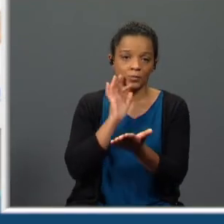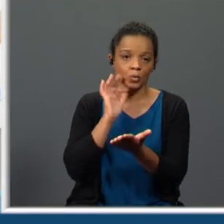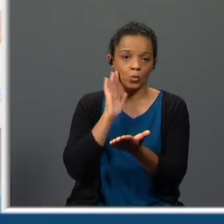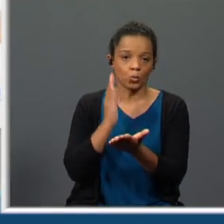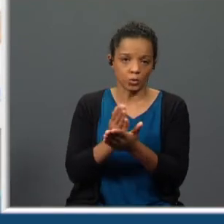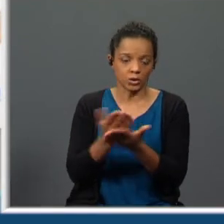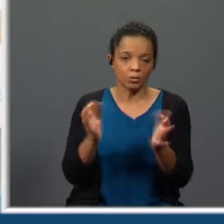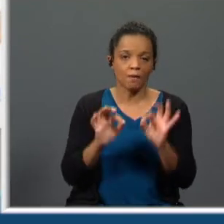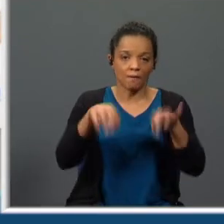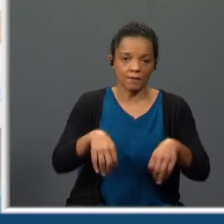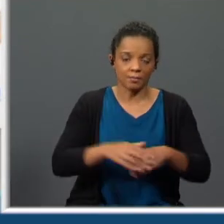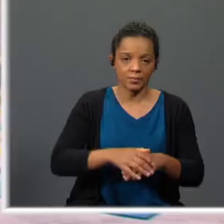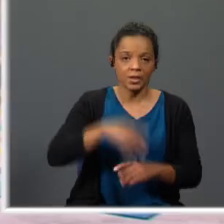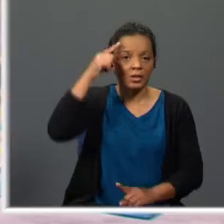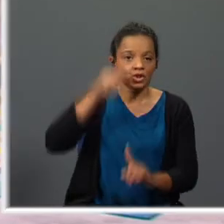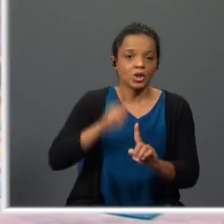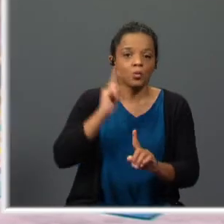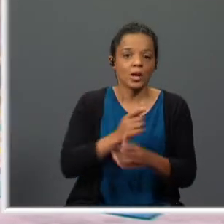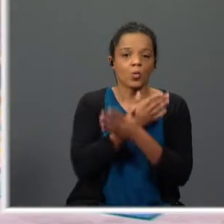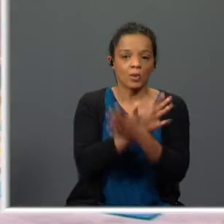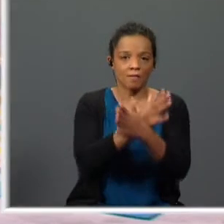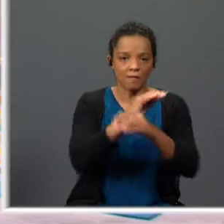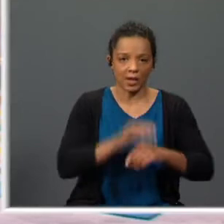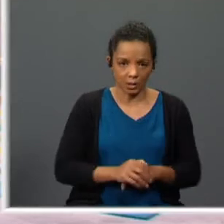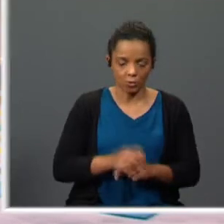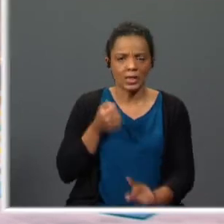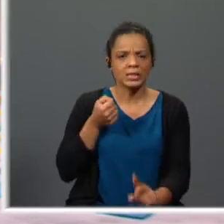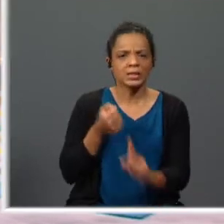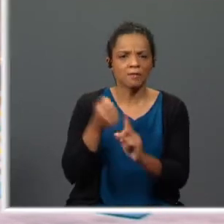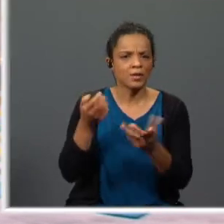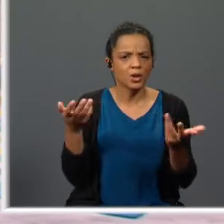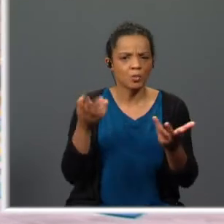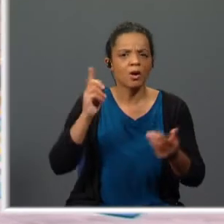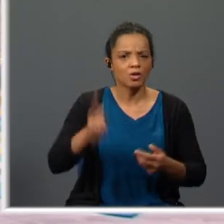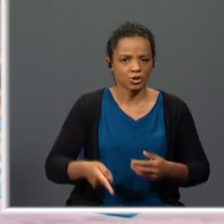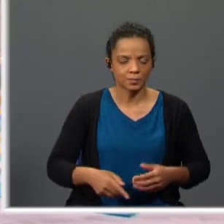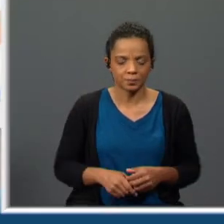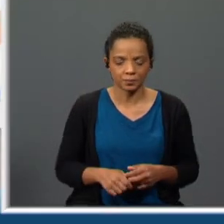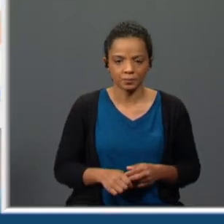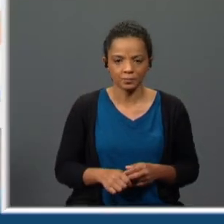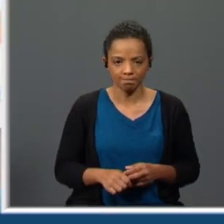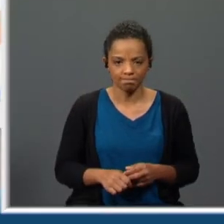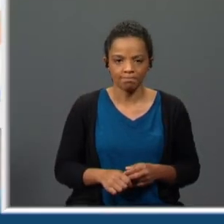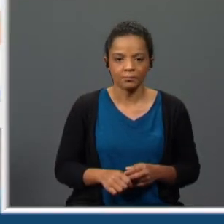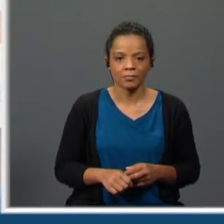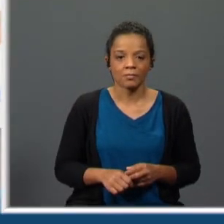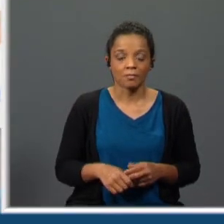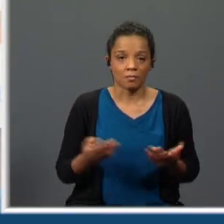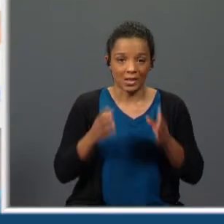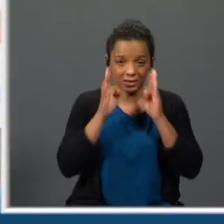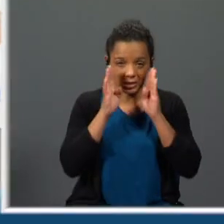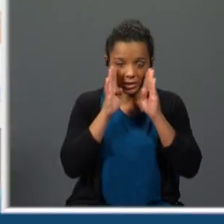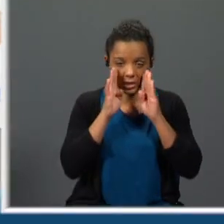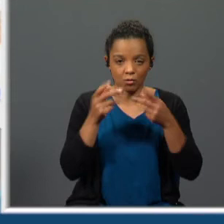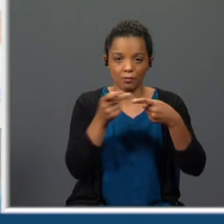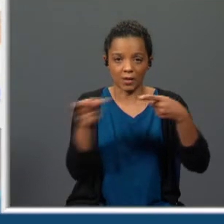condenada ao inferno o desafio que te coloco é este tens que dar atenção a